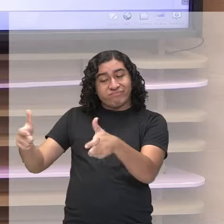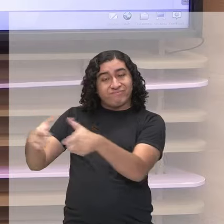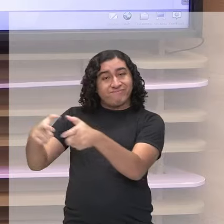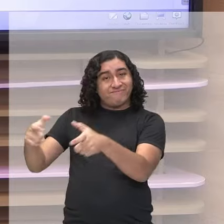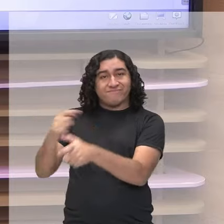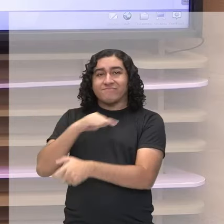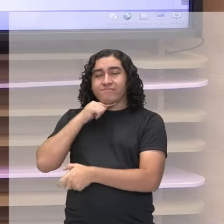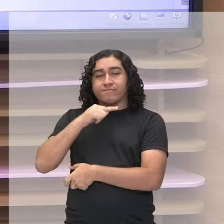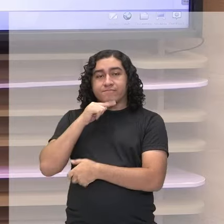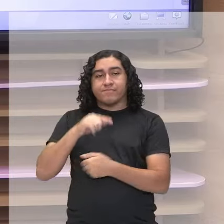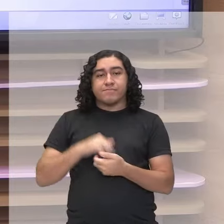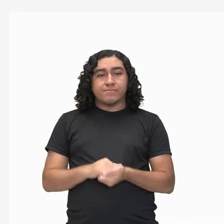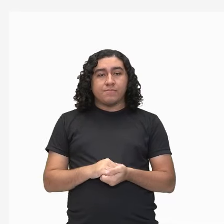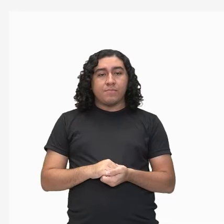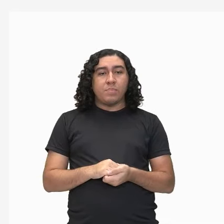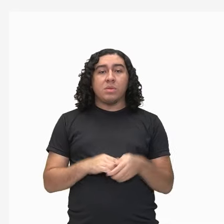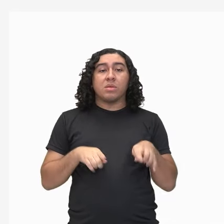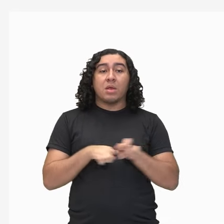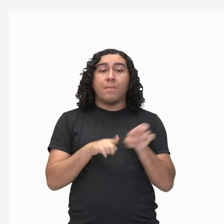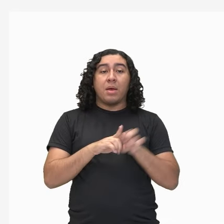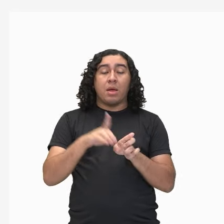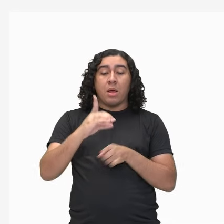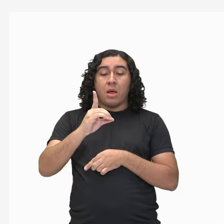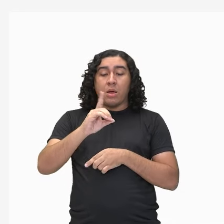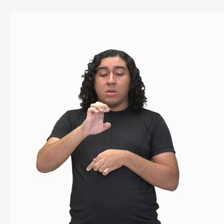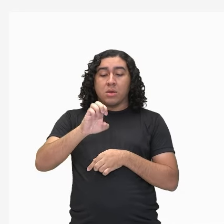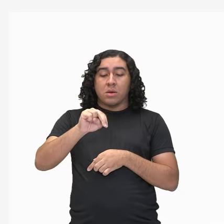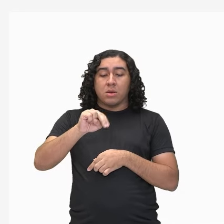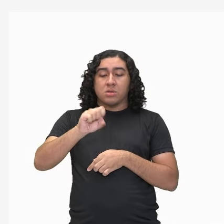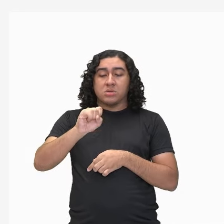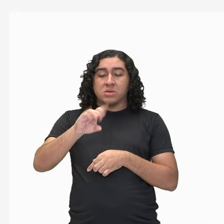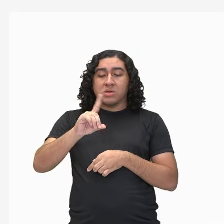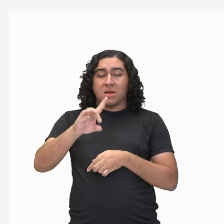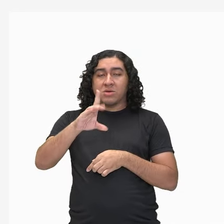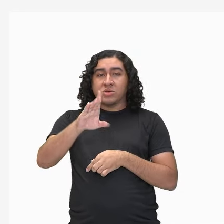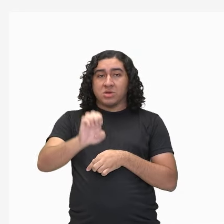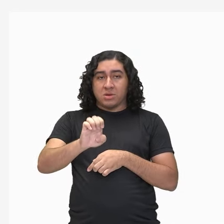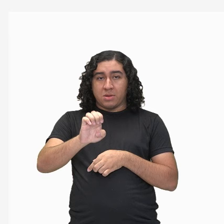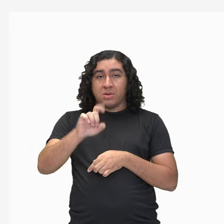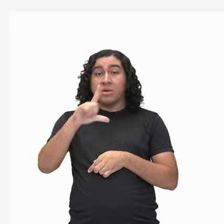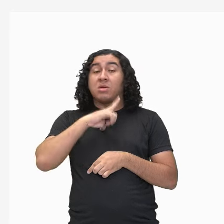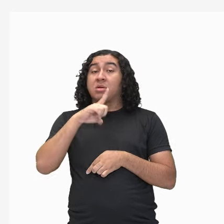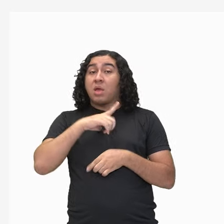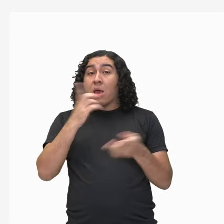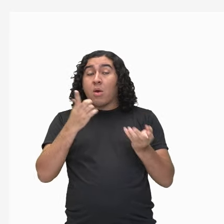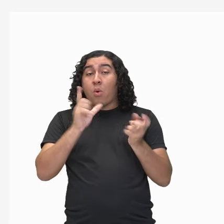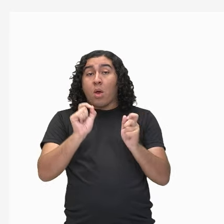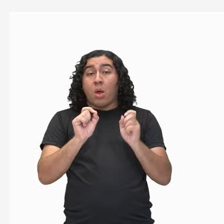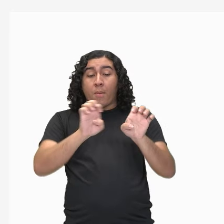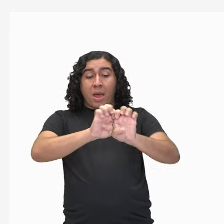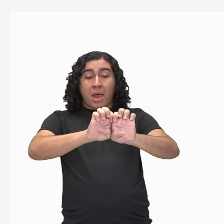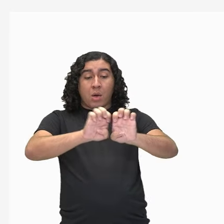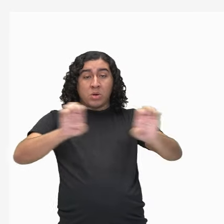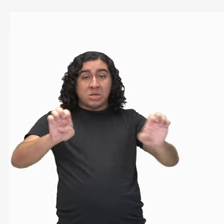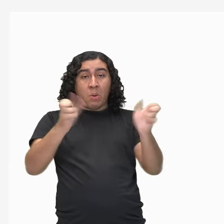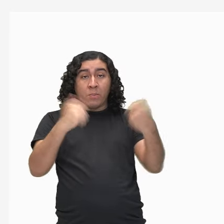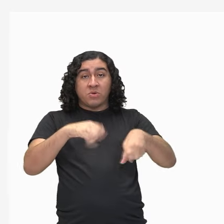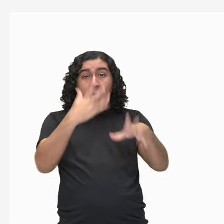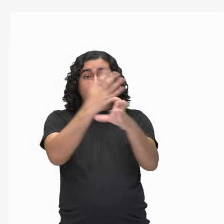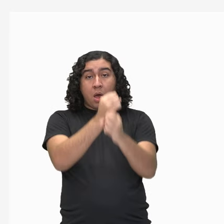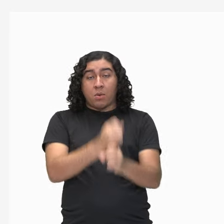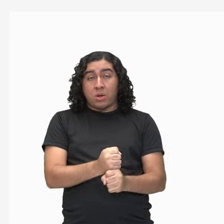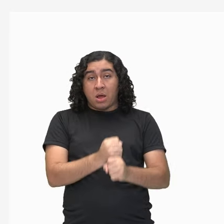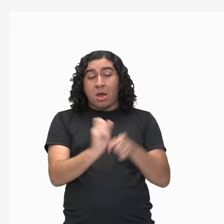quanto à densidade populacional, a gente vai observar que existe uma fórmula para a gente identificar a densidade